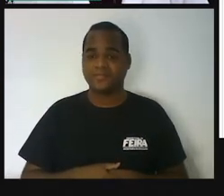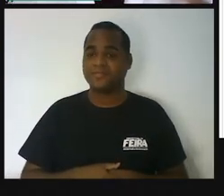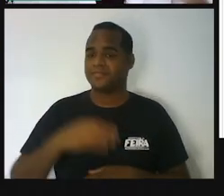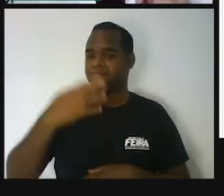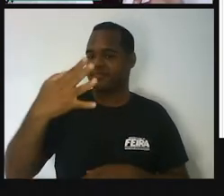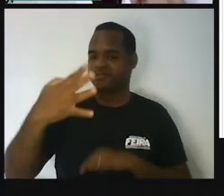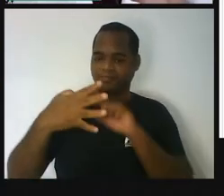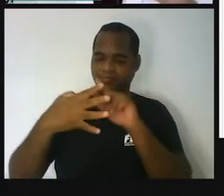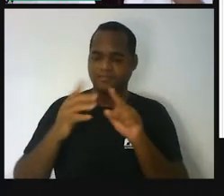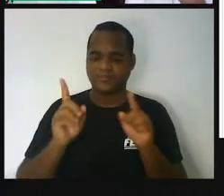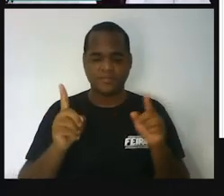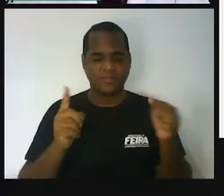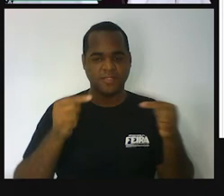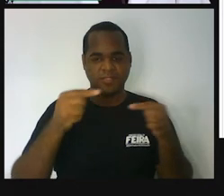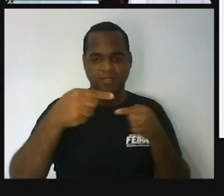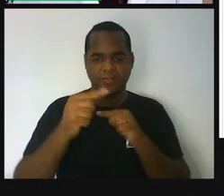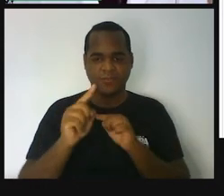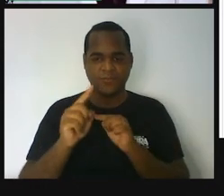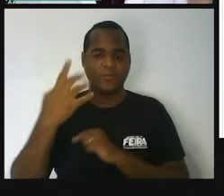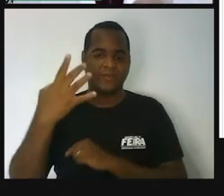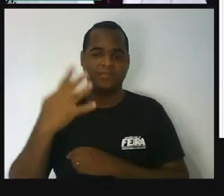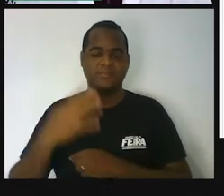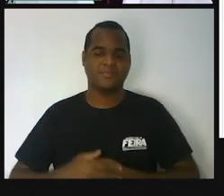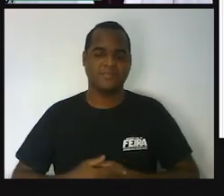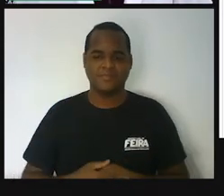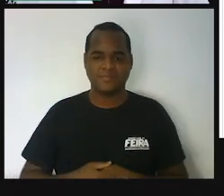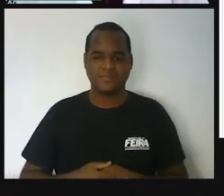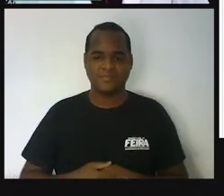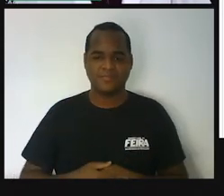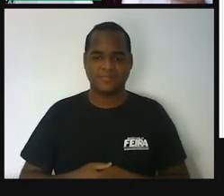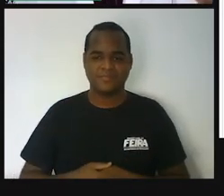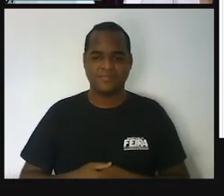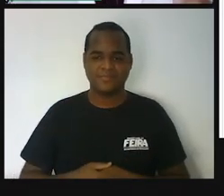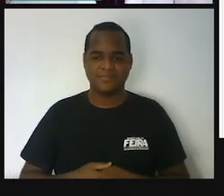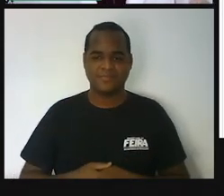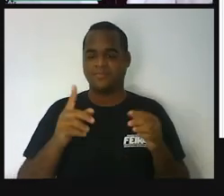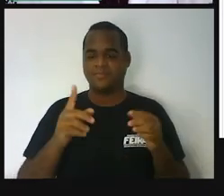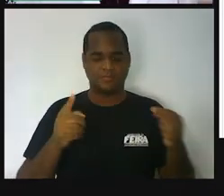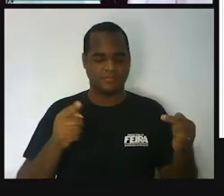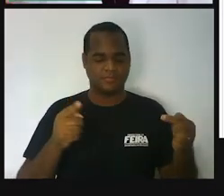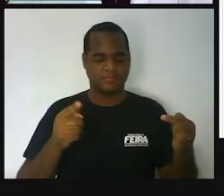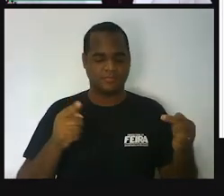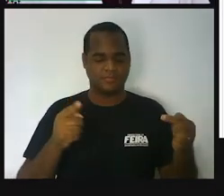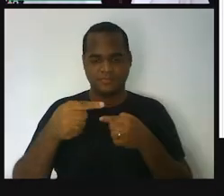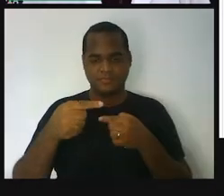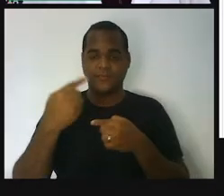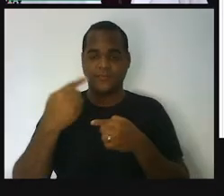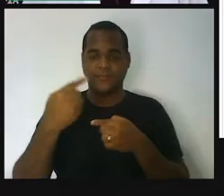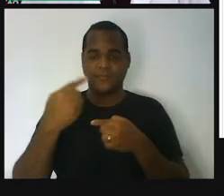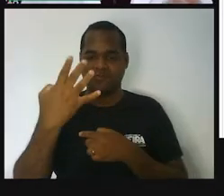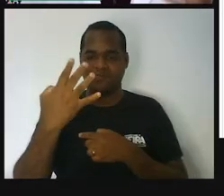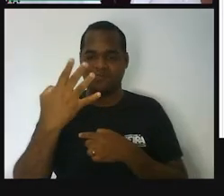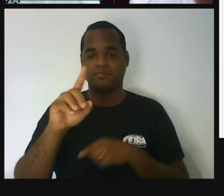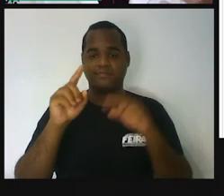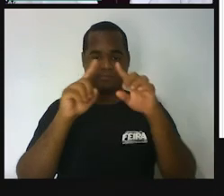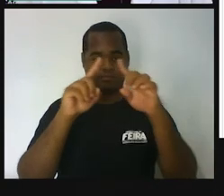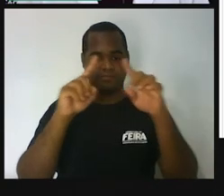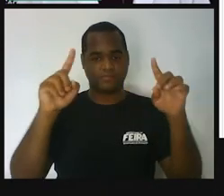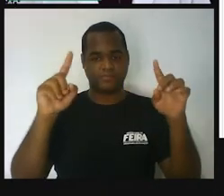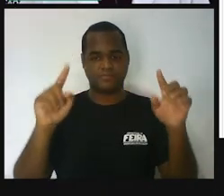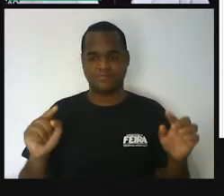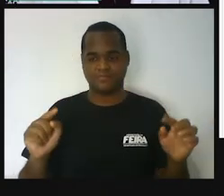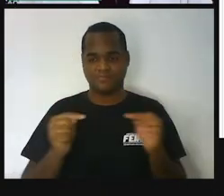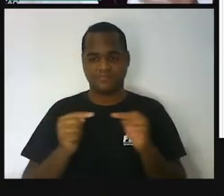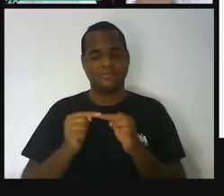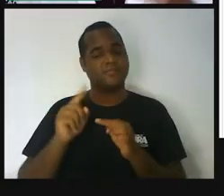Quadrilátero. Látero. Látero. Quadrilátero. Quatro lados. O quadrado, por exemplo, ele é um